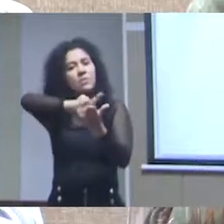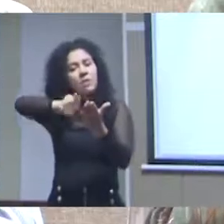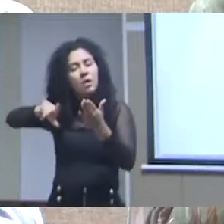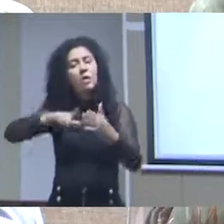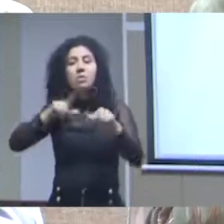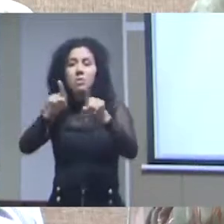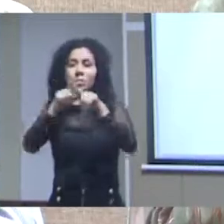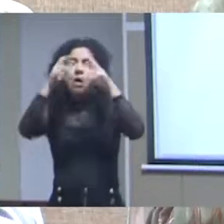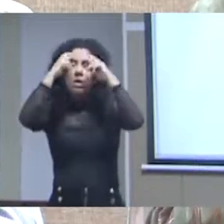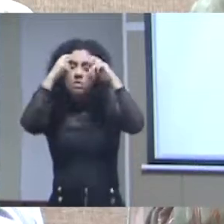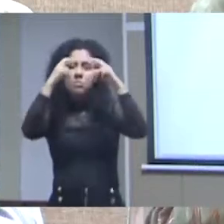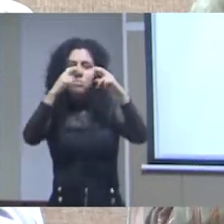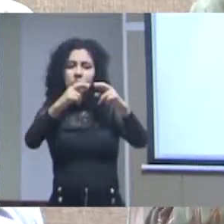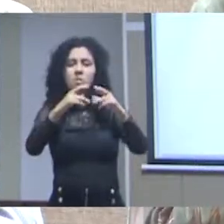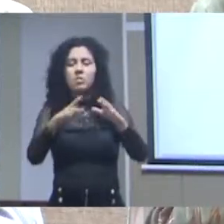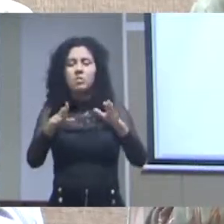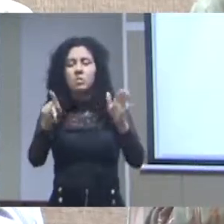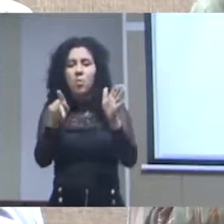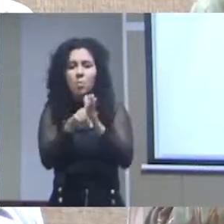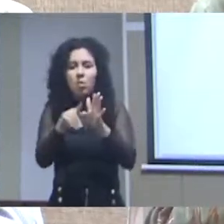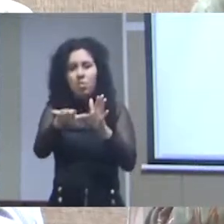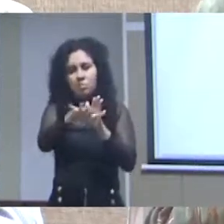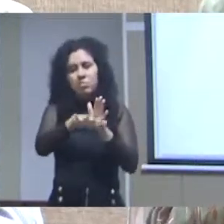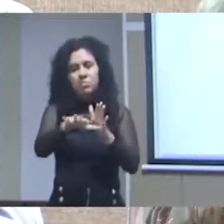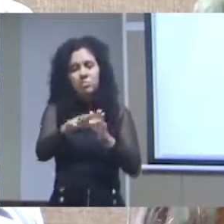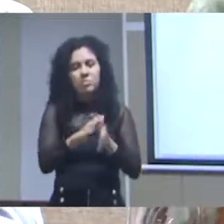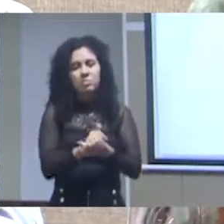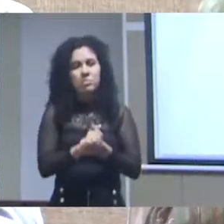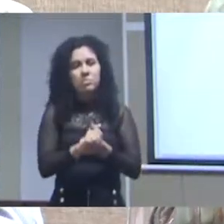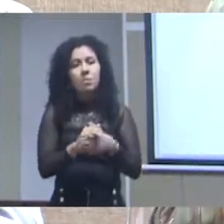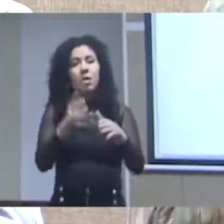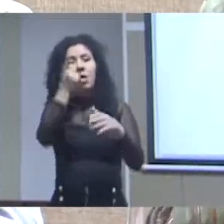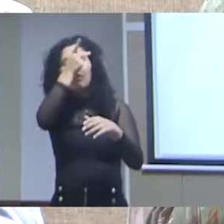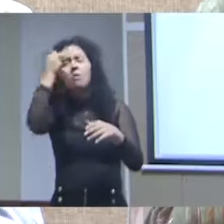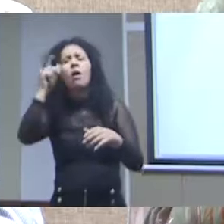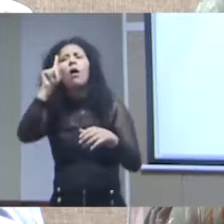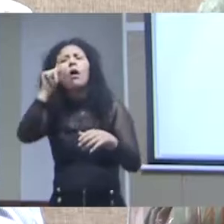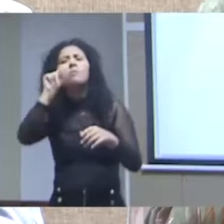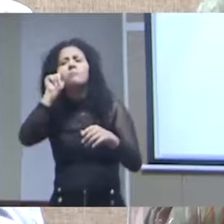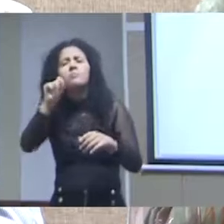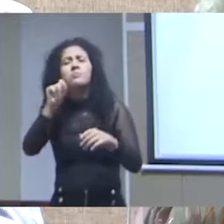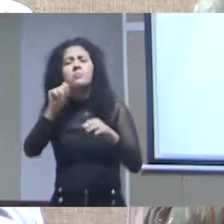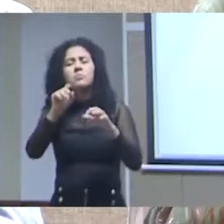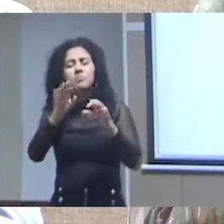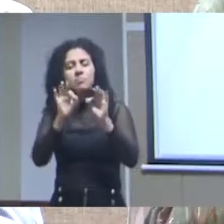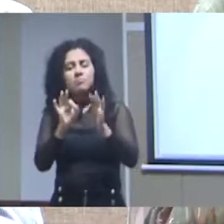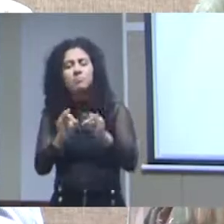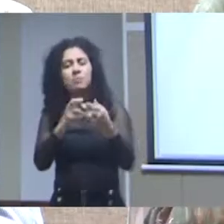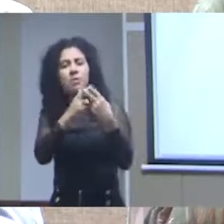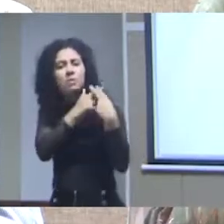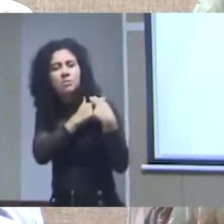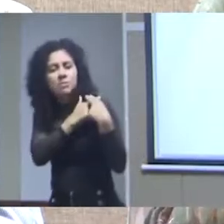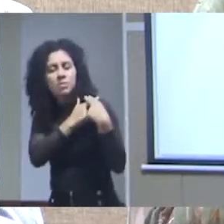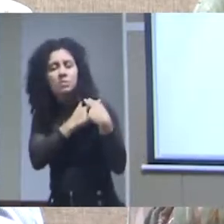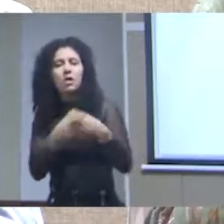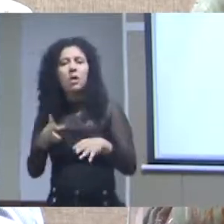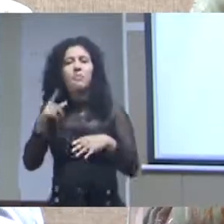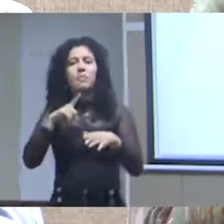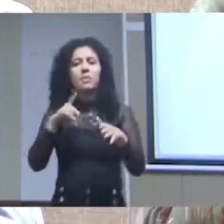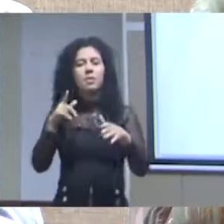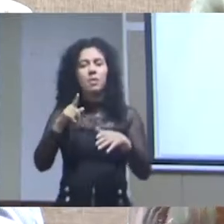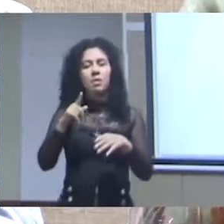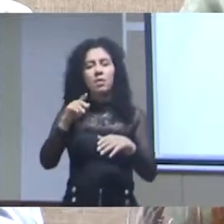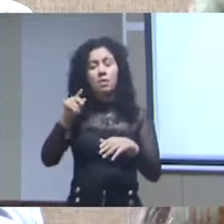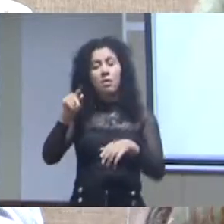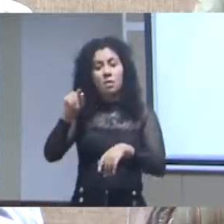respeitando uma interoperabilidade semântica quem está responsável por isso eu participo do EVOG brasileiro lá